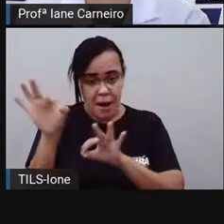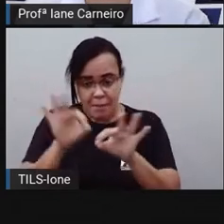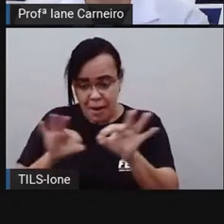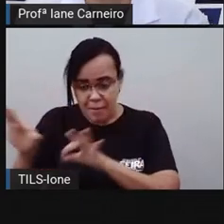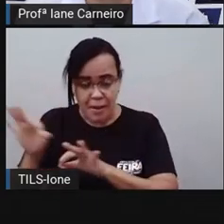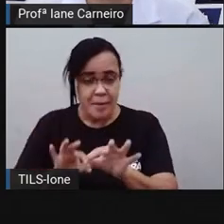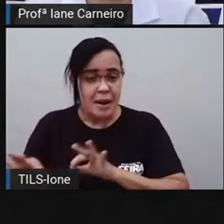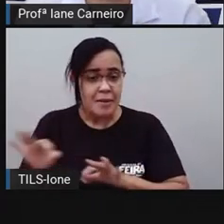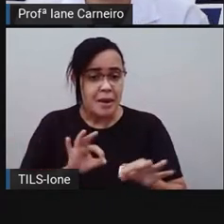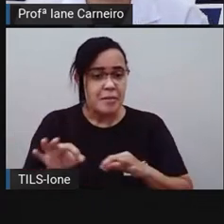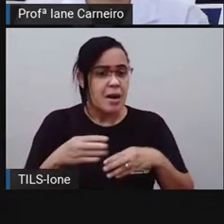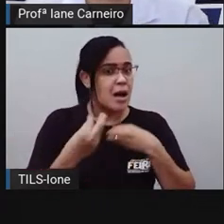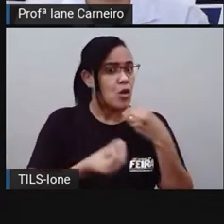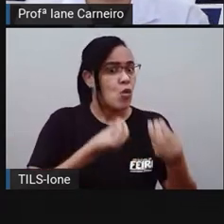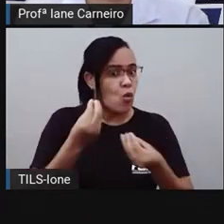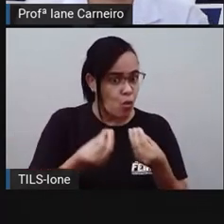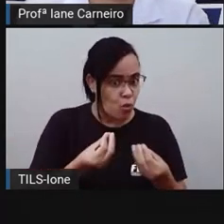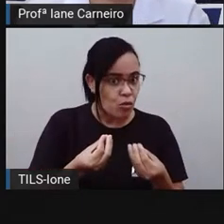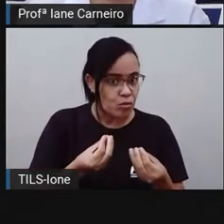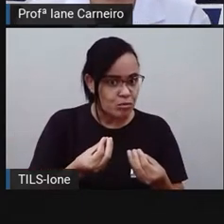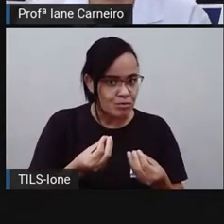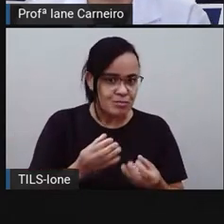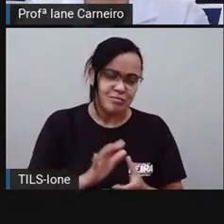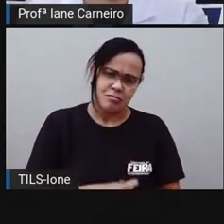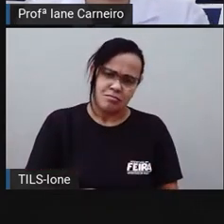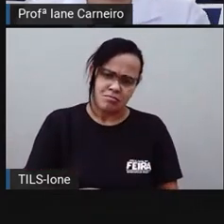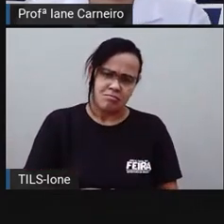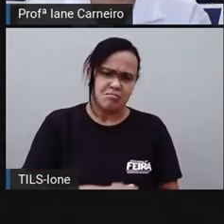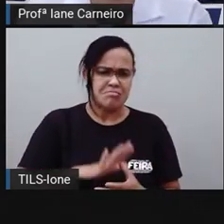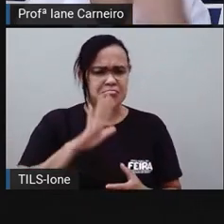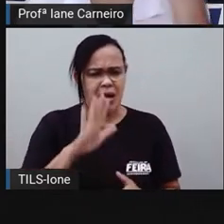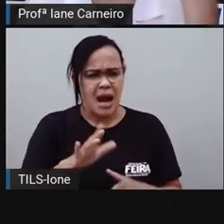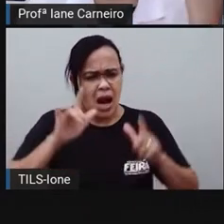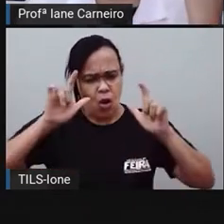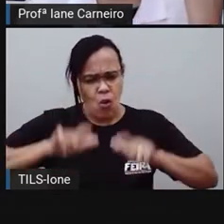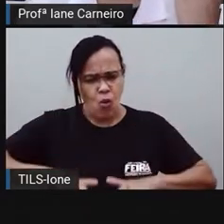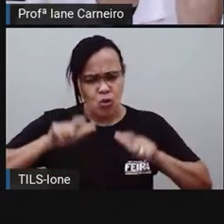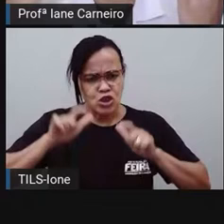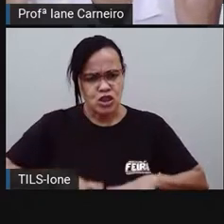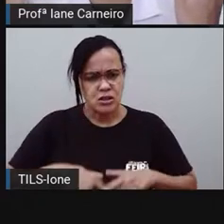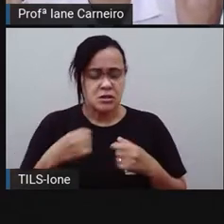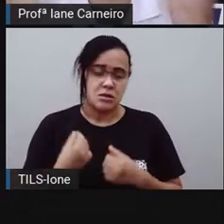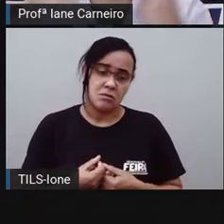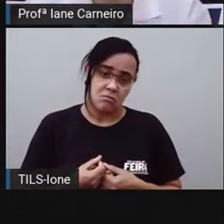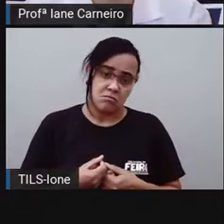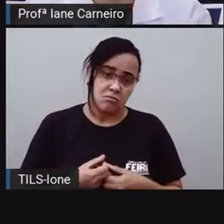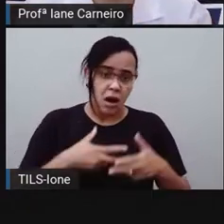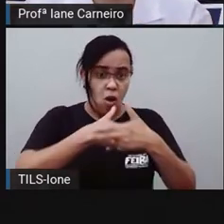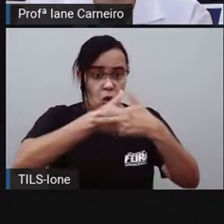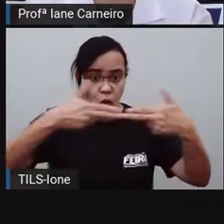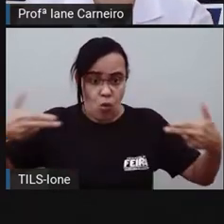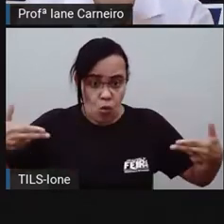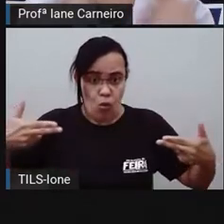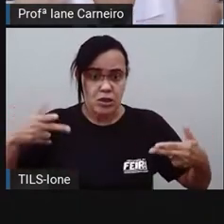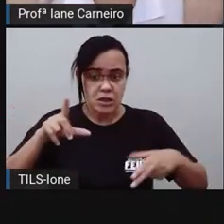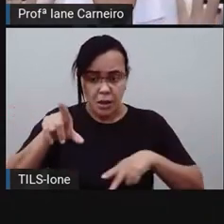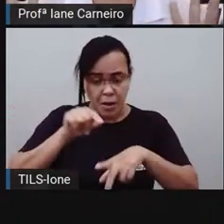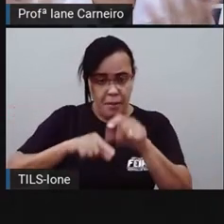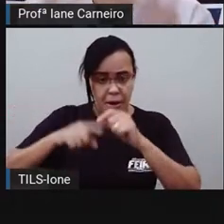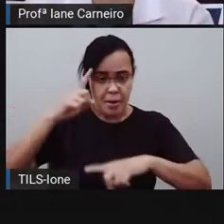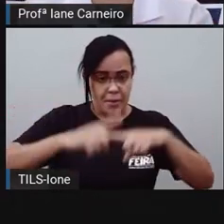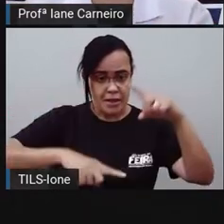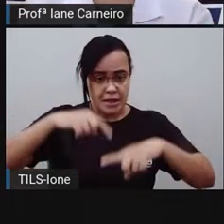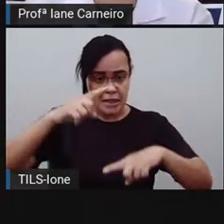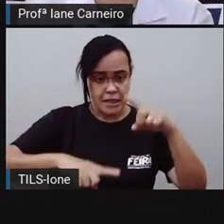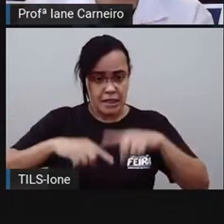será que aparece o modo de fazer? Onde é que aparece o modo de fazer? É nos ingredientes ou no modo de preparo? No